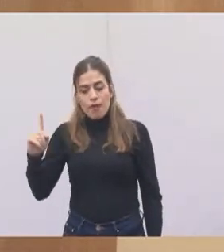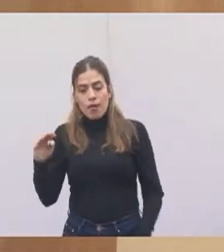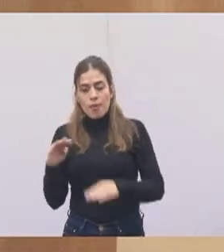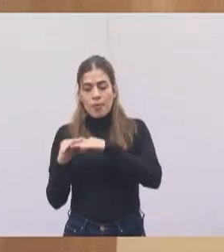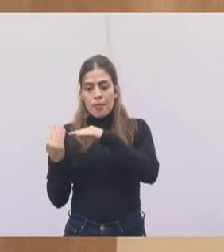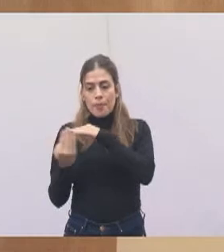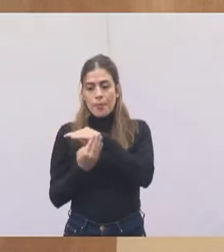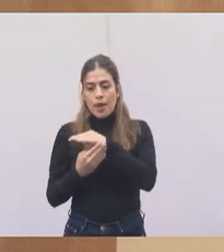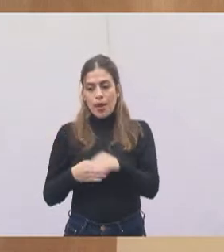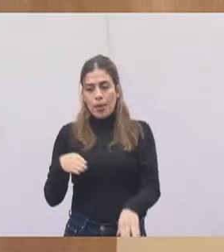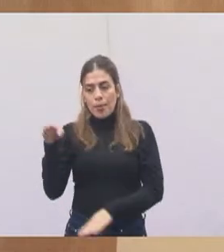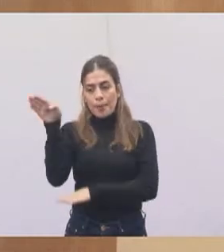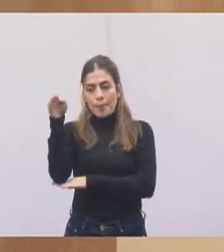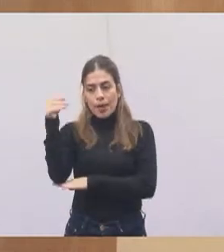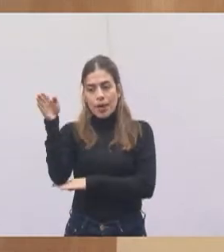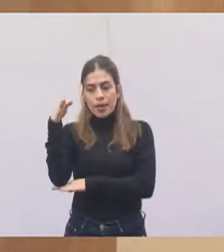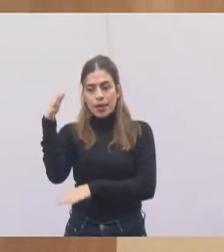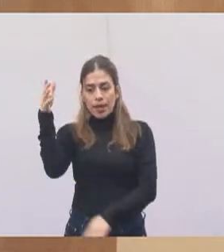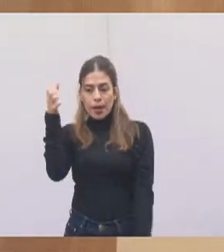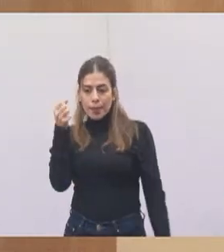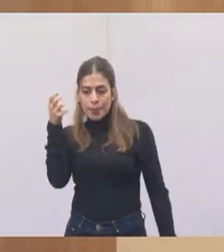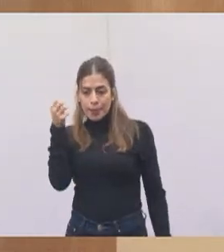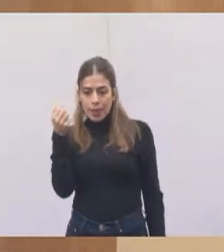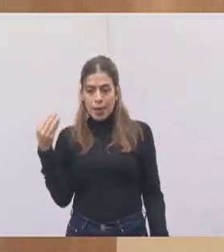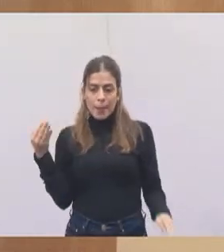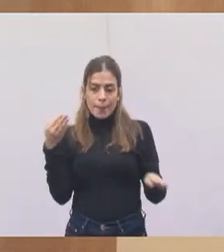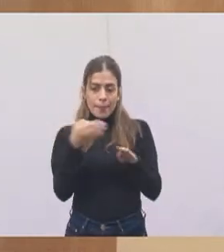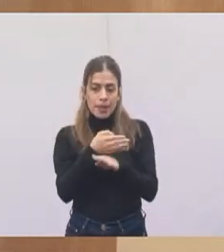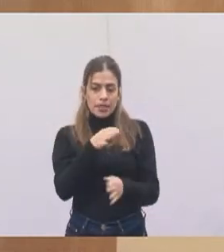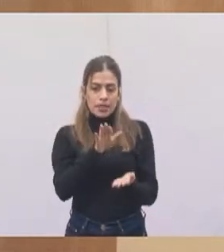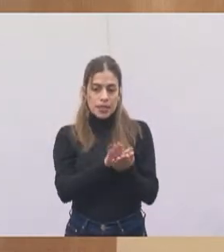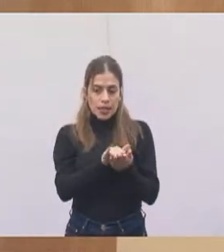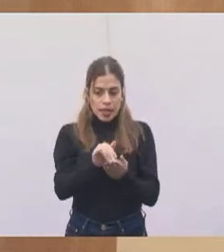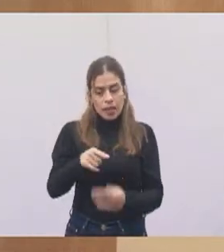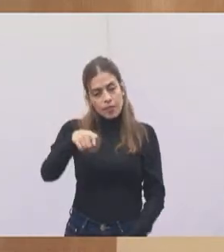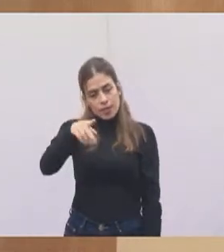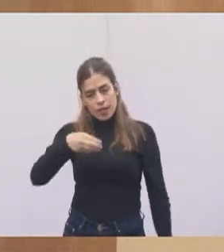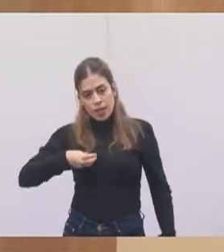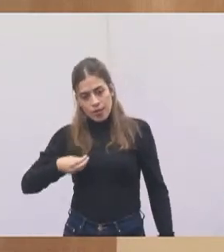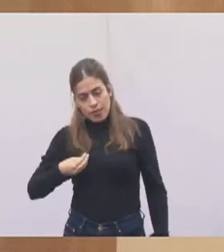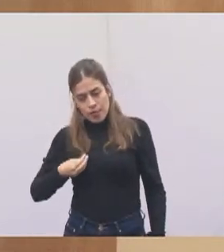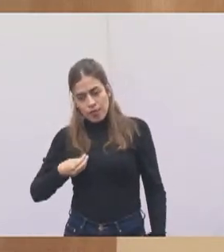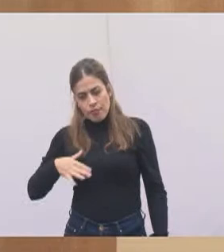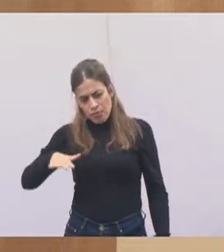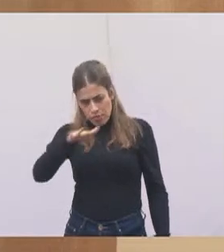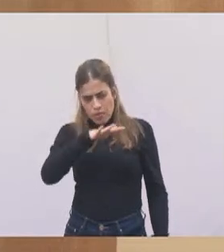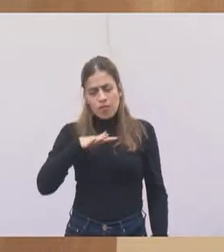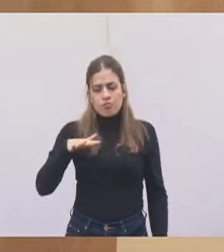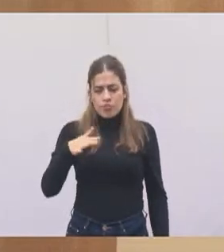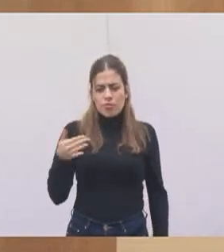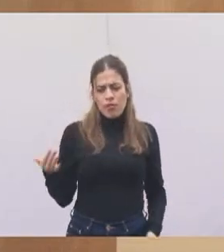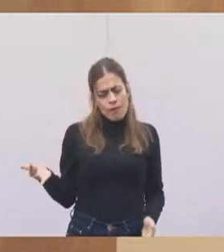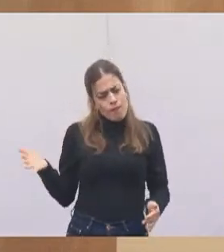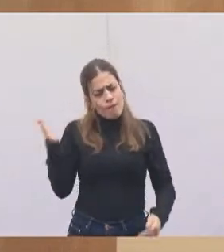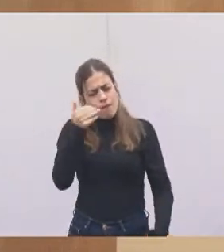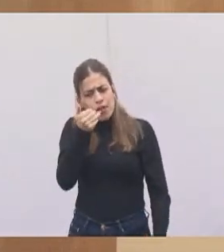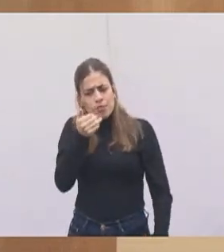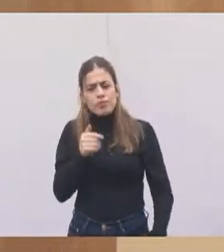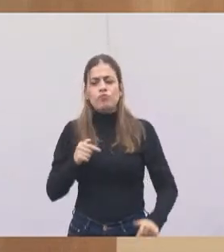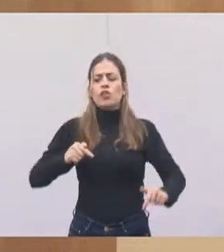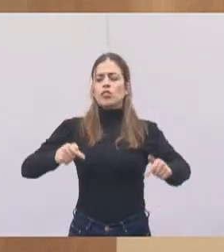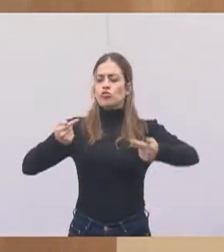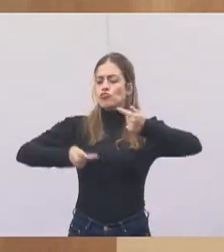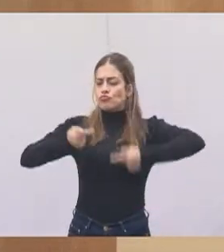no Participa Jacareí, você que mora no Bandeira Branca, que mora nessa região, vá até lá hoje para discutir conosco as